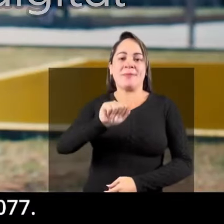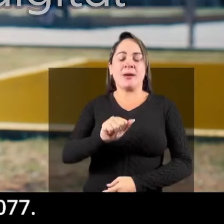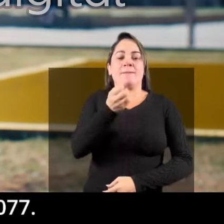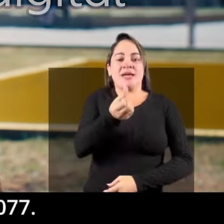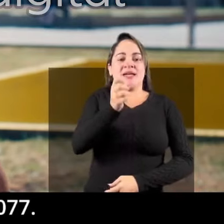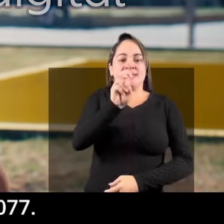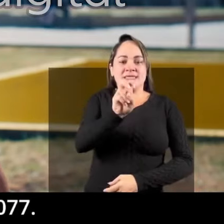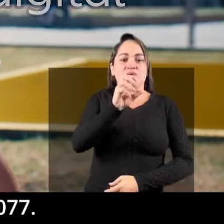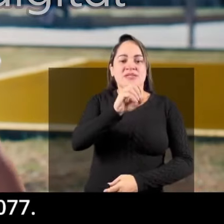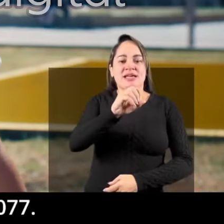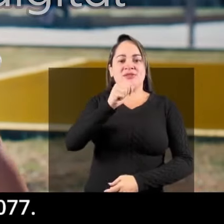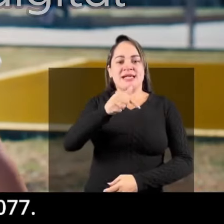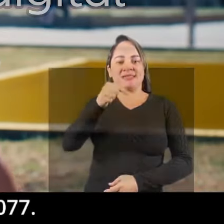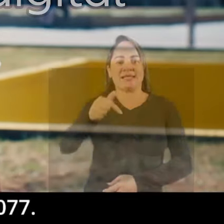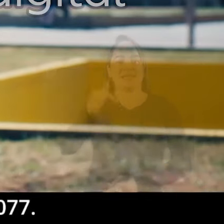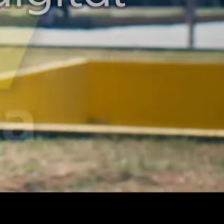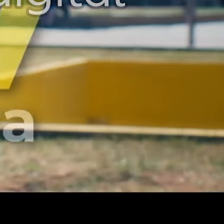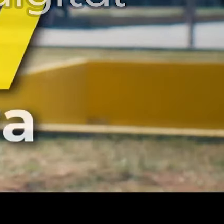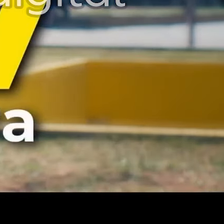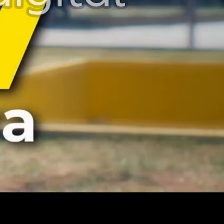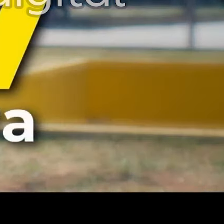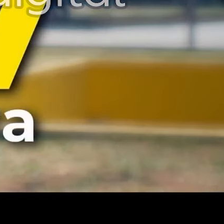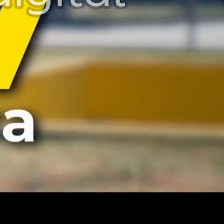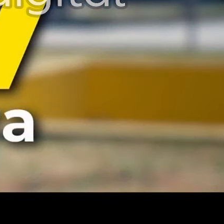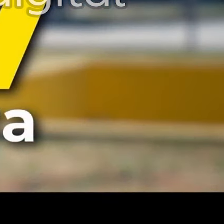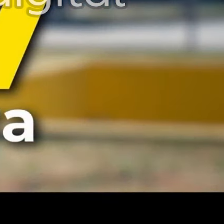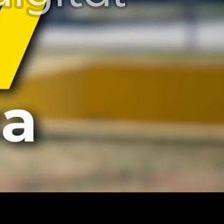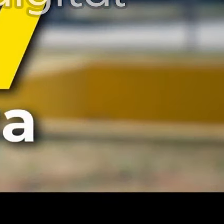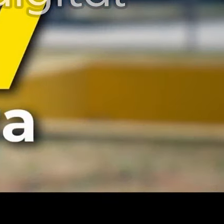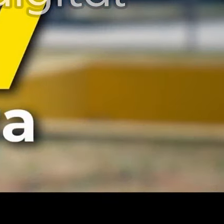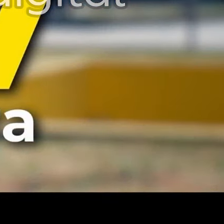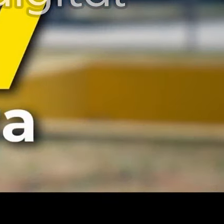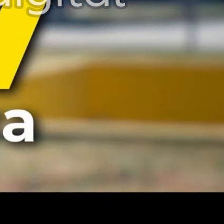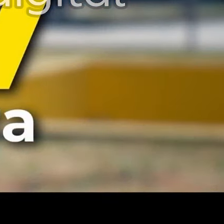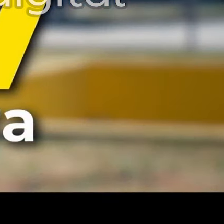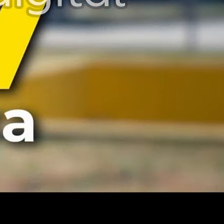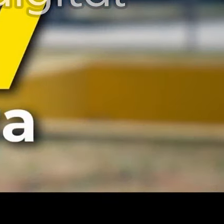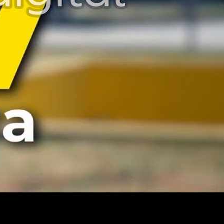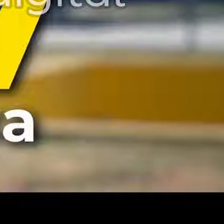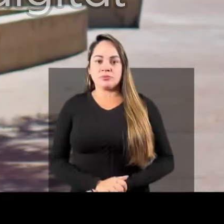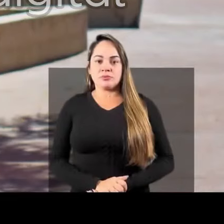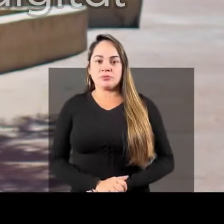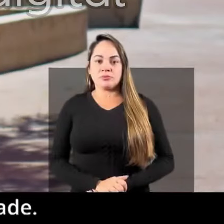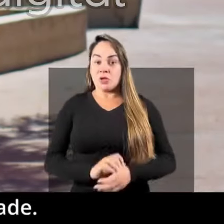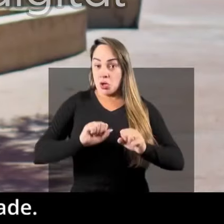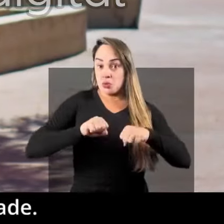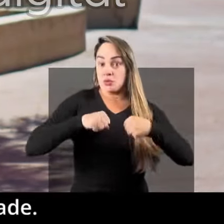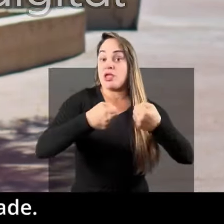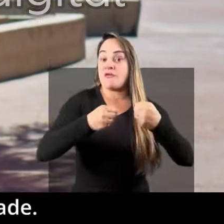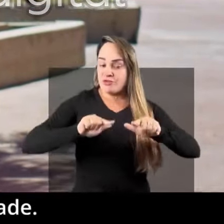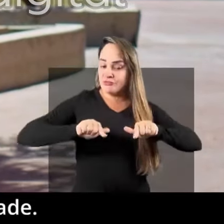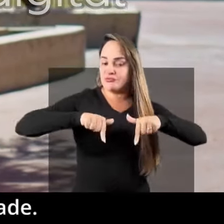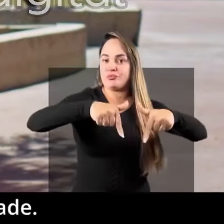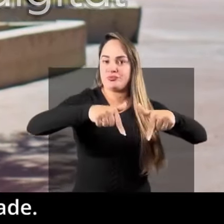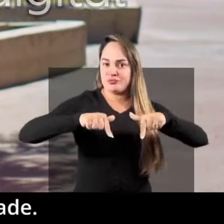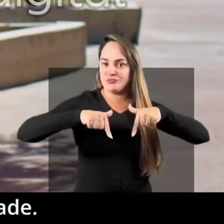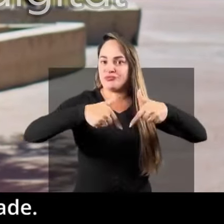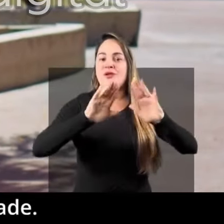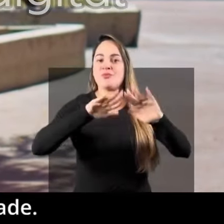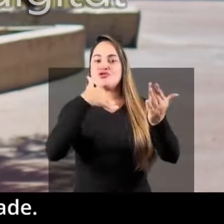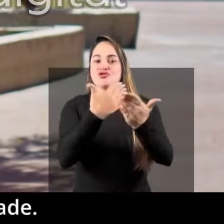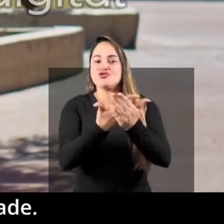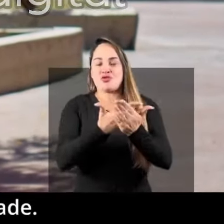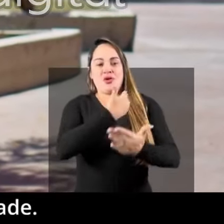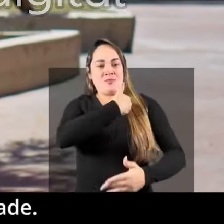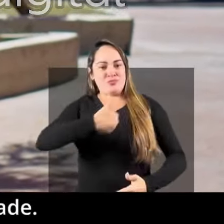65077. Vote 65077 Mãe Telma. Eu defendo e luto por escola